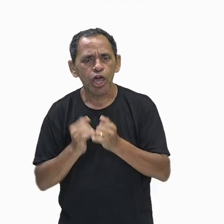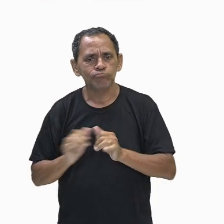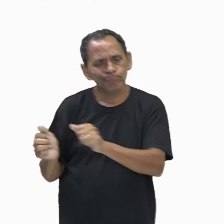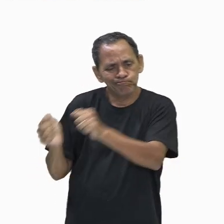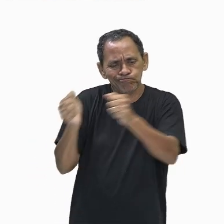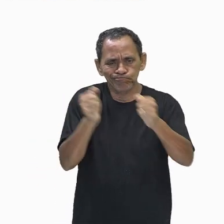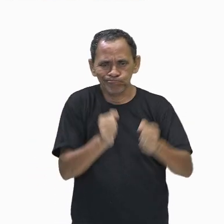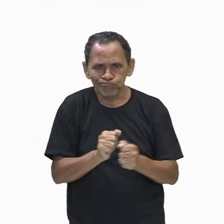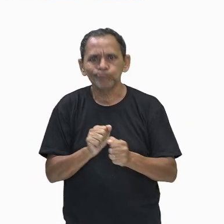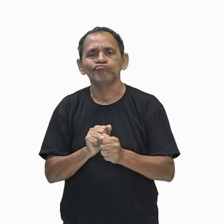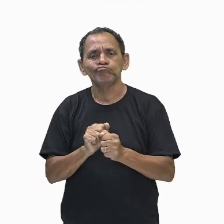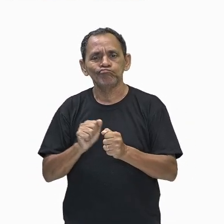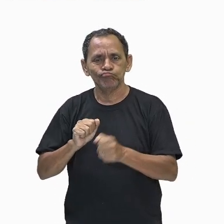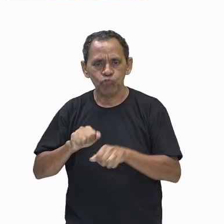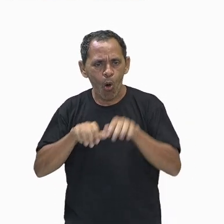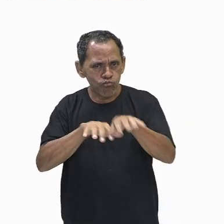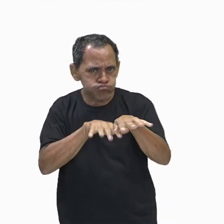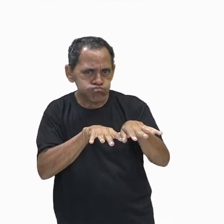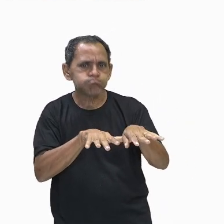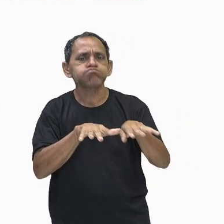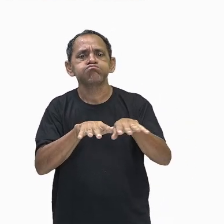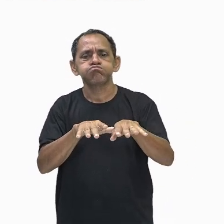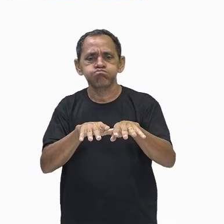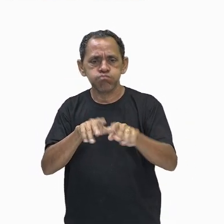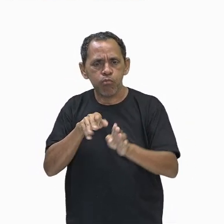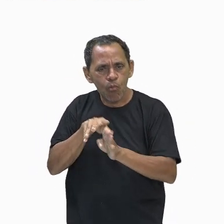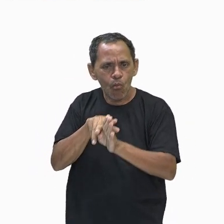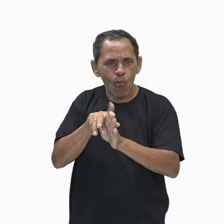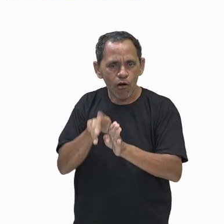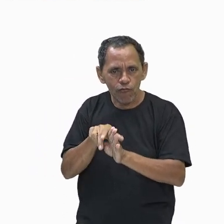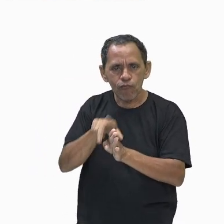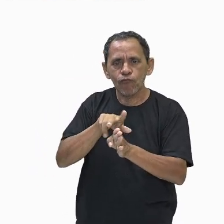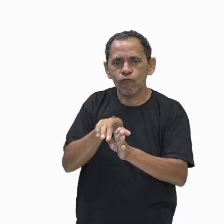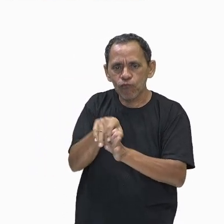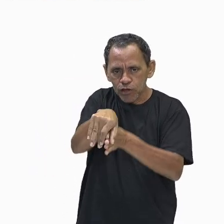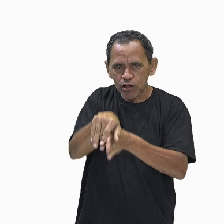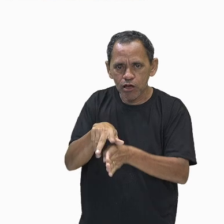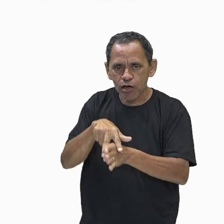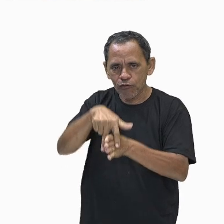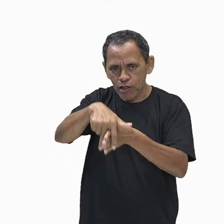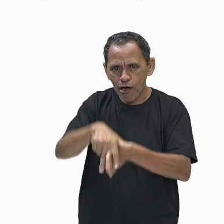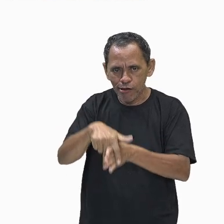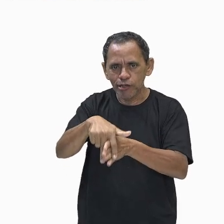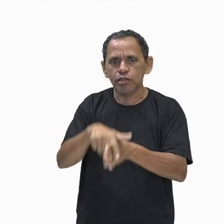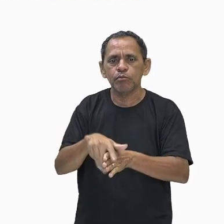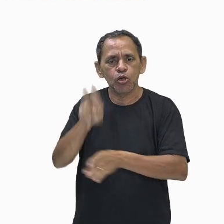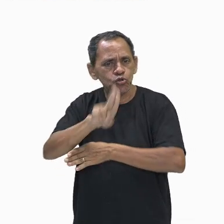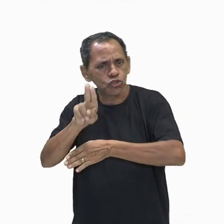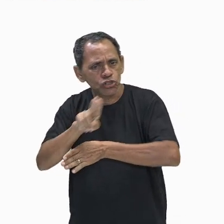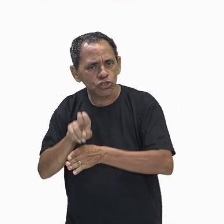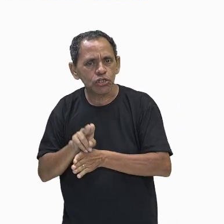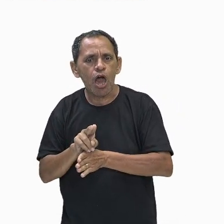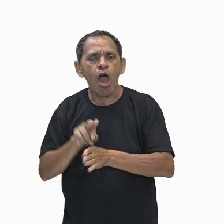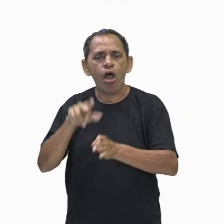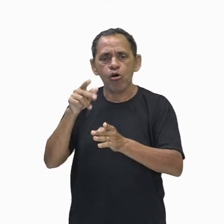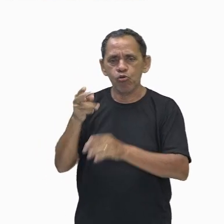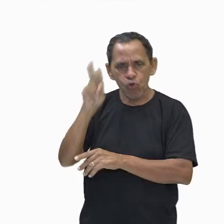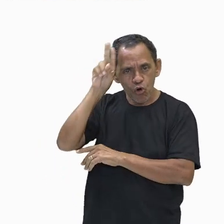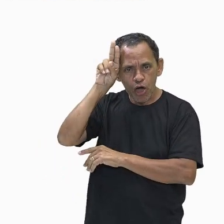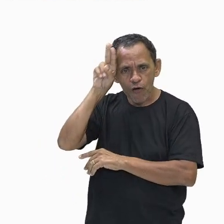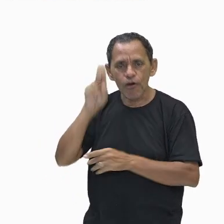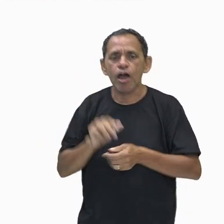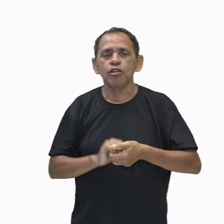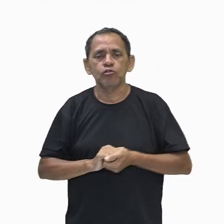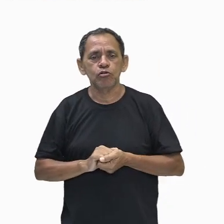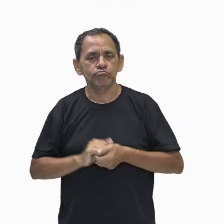cavalaria e carros de combate. Técnica aprendida com os Ixos, né? Usar o cavalo para a guerra. Maior expulsão egípcia, conquistaram